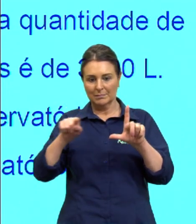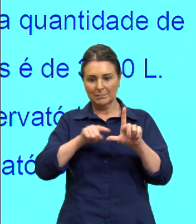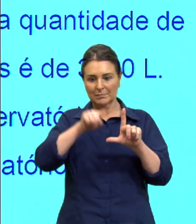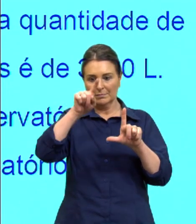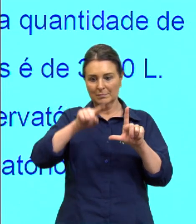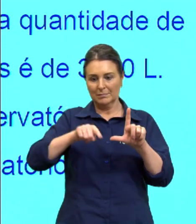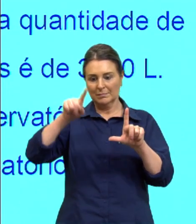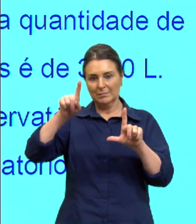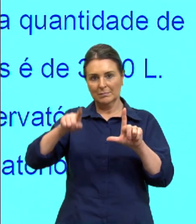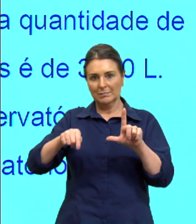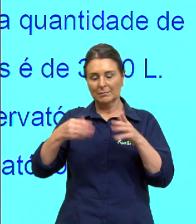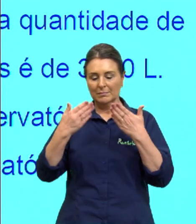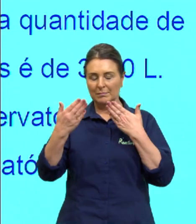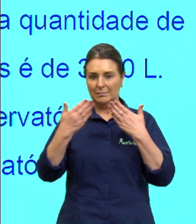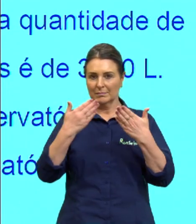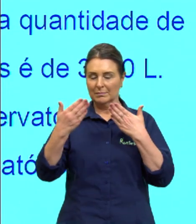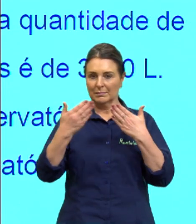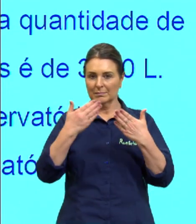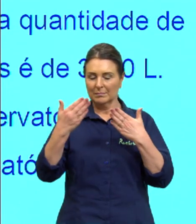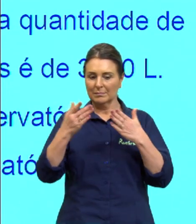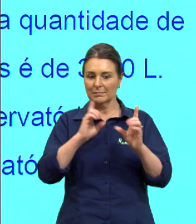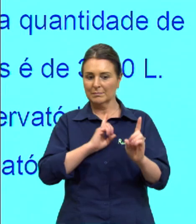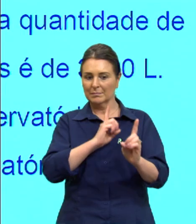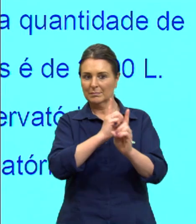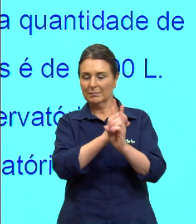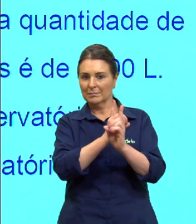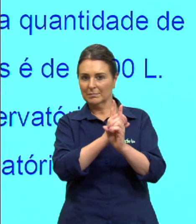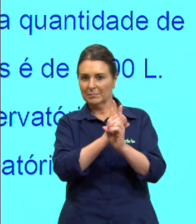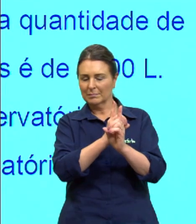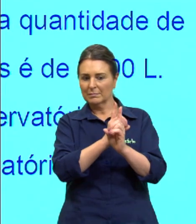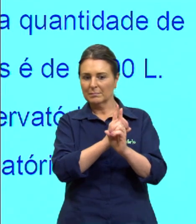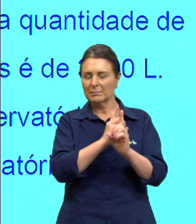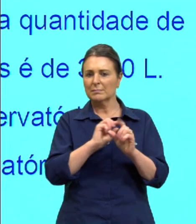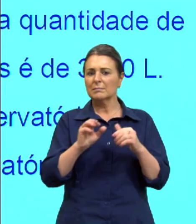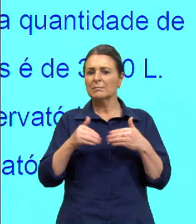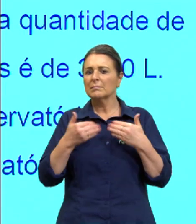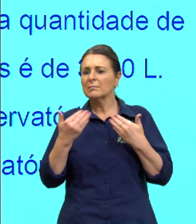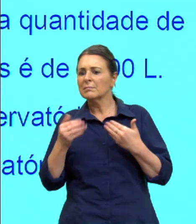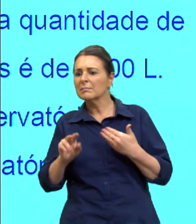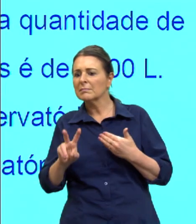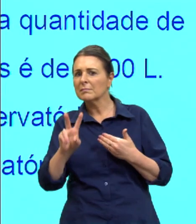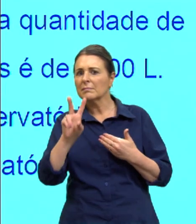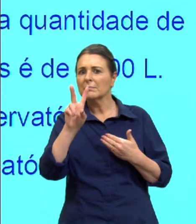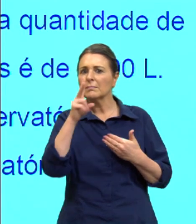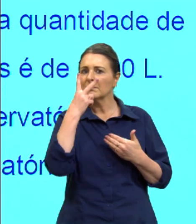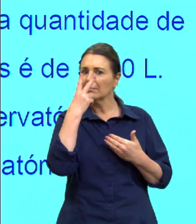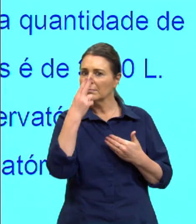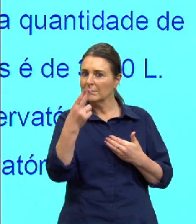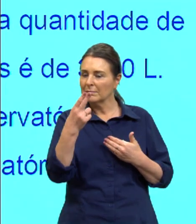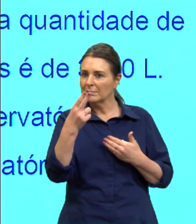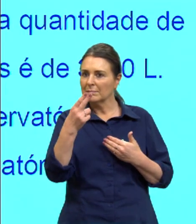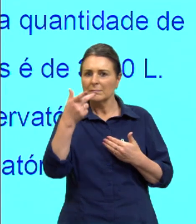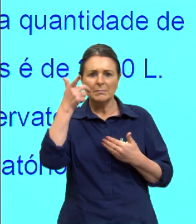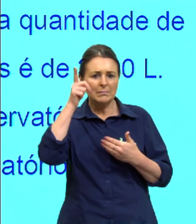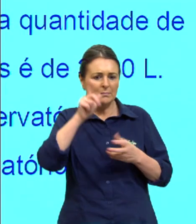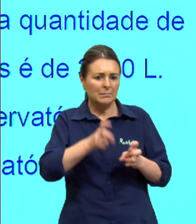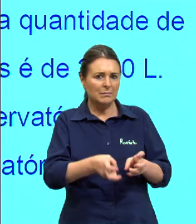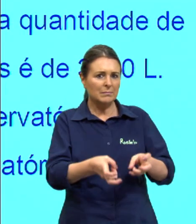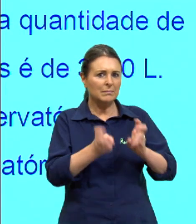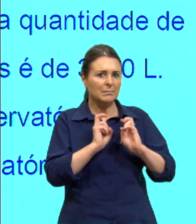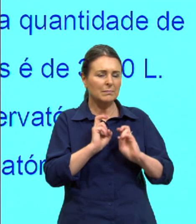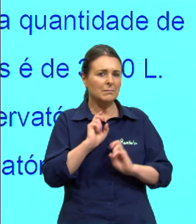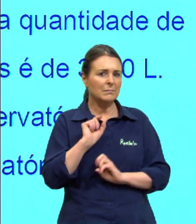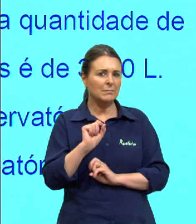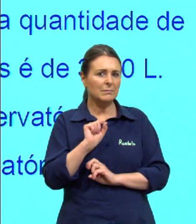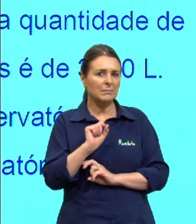e analisando para encontrar onde é que esses valores são iguais. Então, o que a gente consegue perceber, ó,